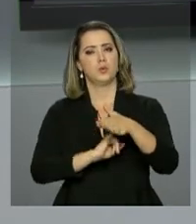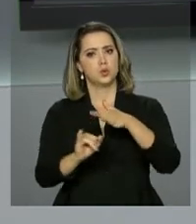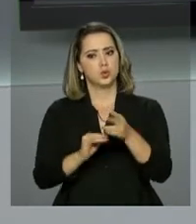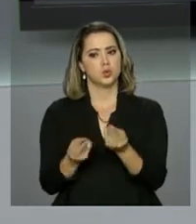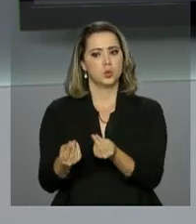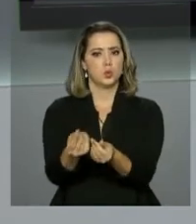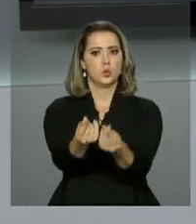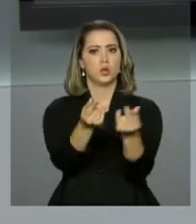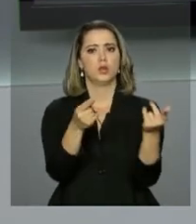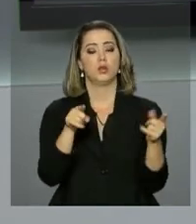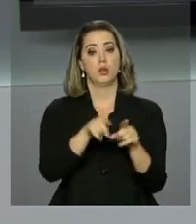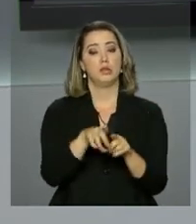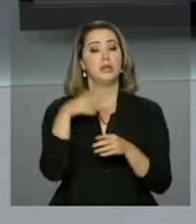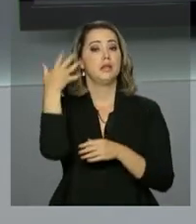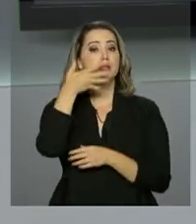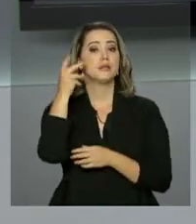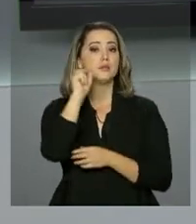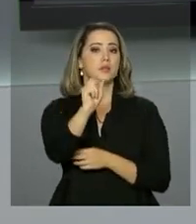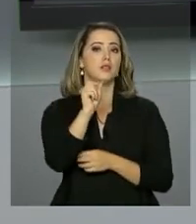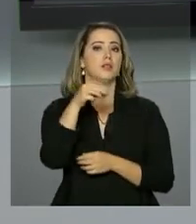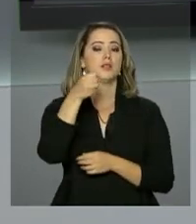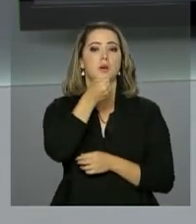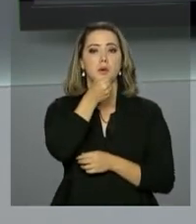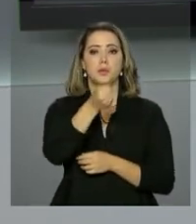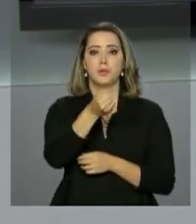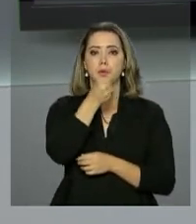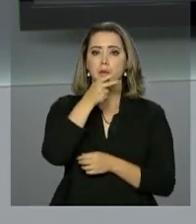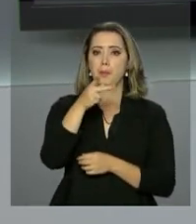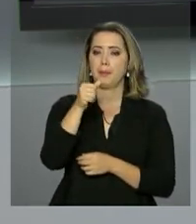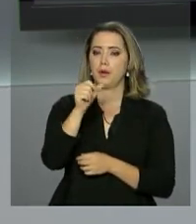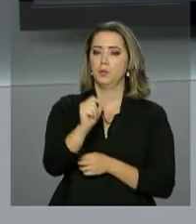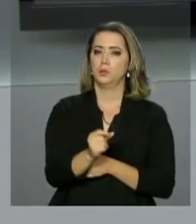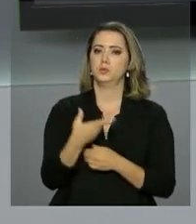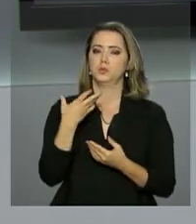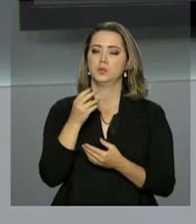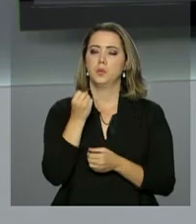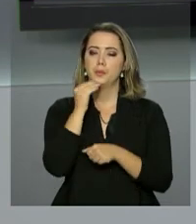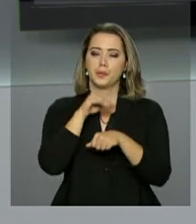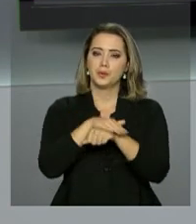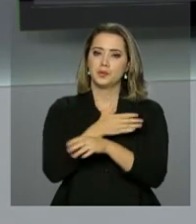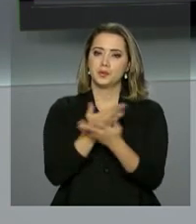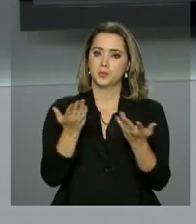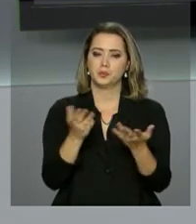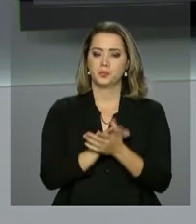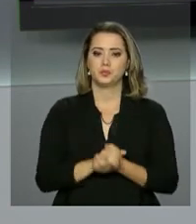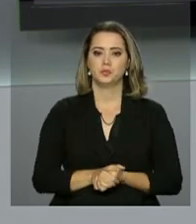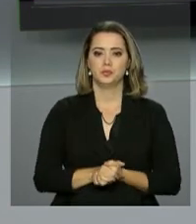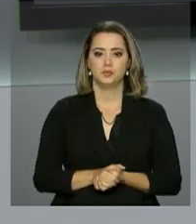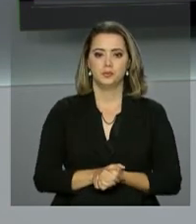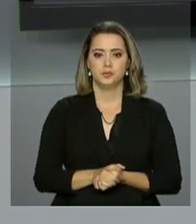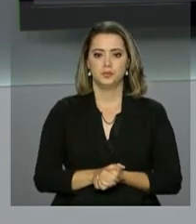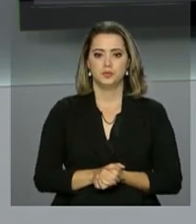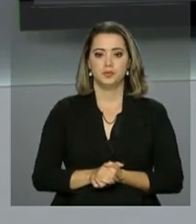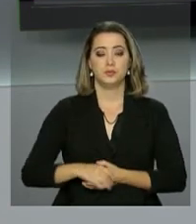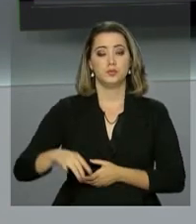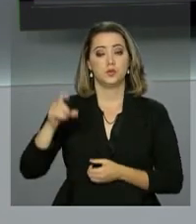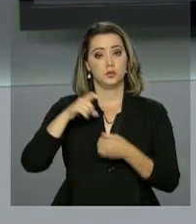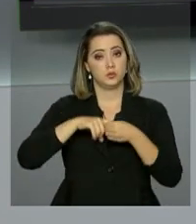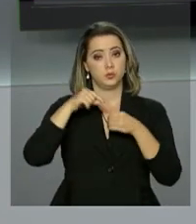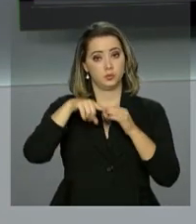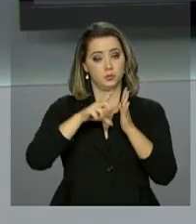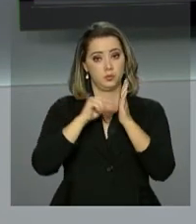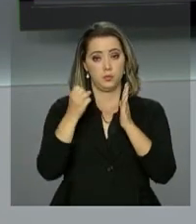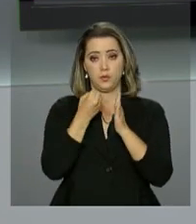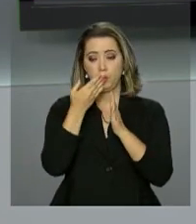explica para a gente como isso vai funcionar é o repórter Paulo La Sálvia. Olá Paulo, boa noite para você. Voltamos aqui do Palácio do